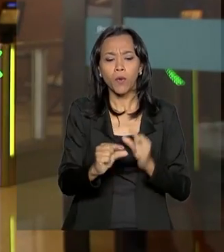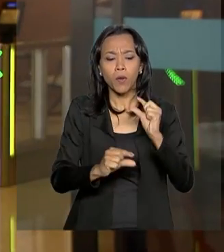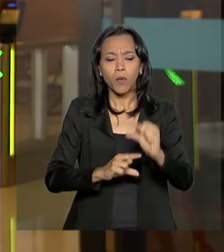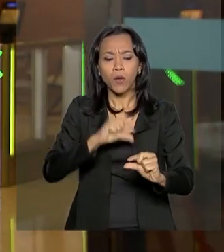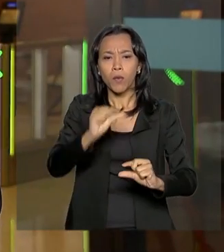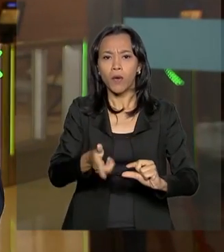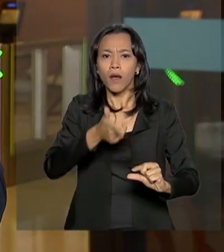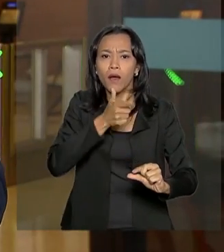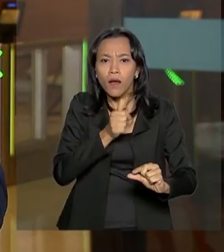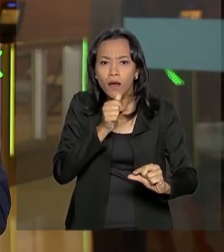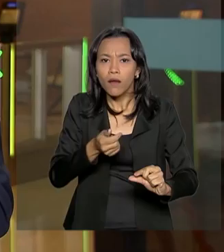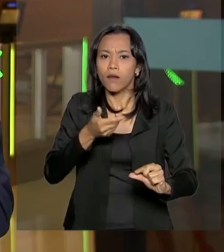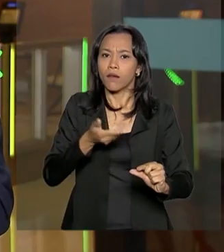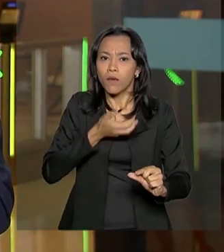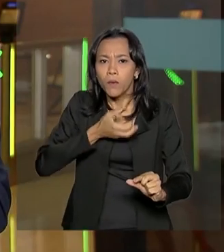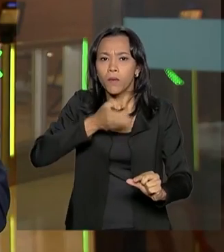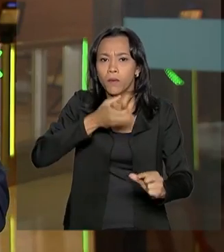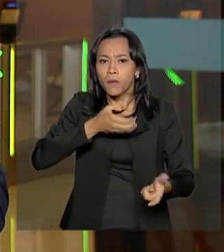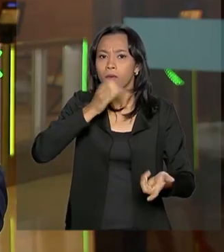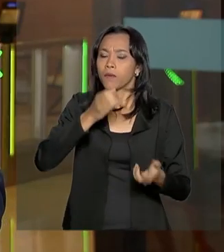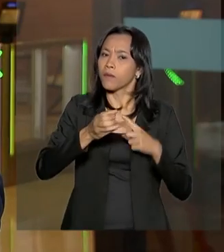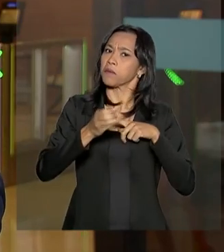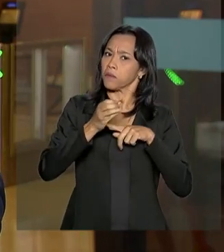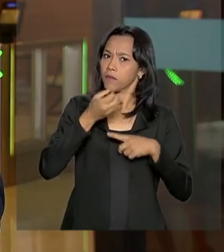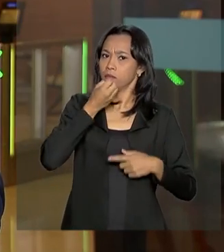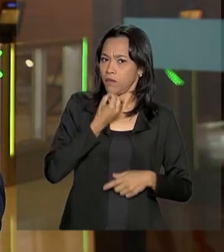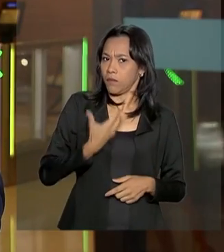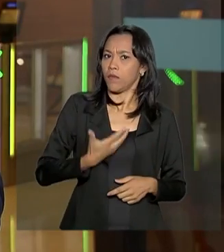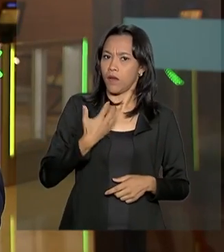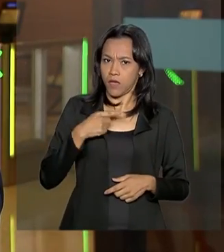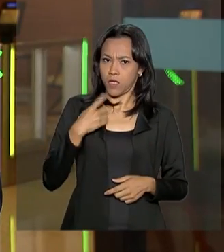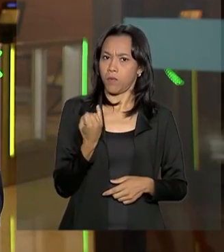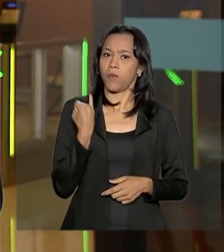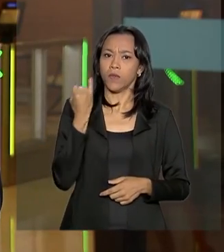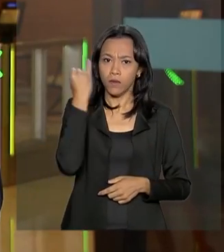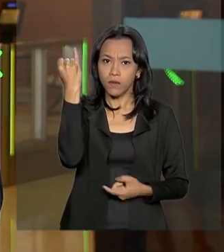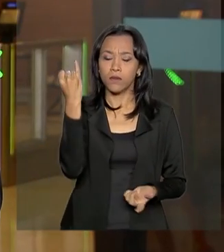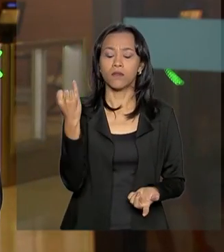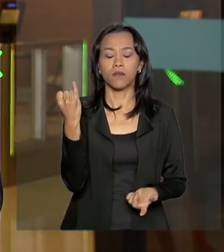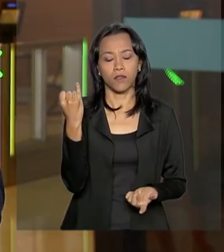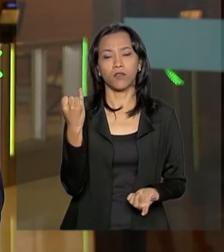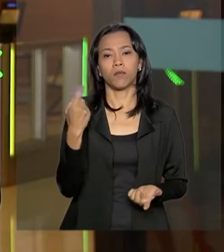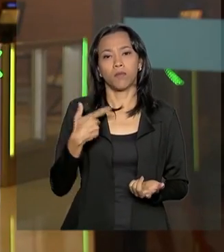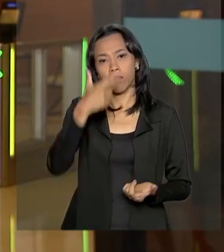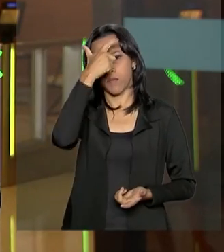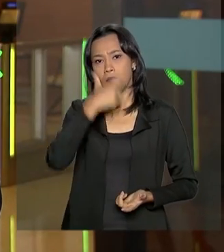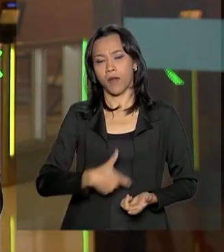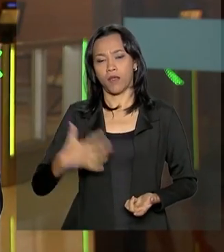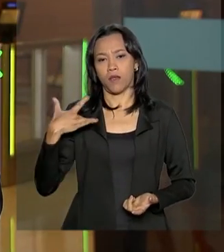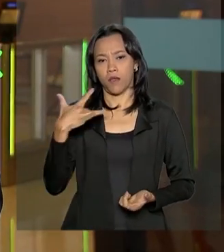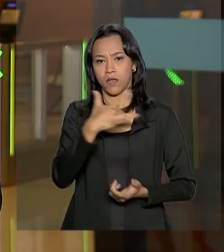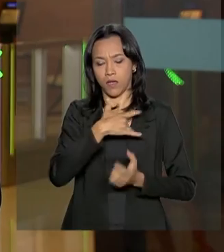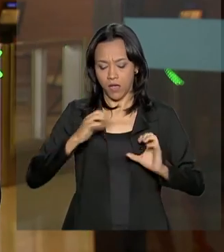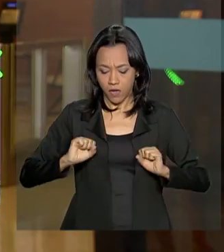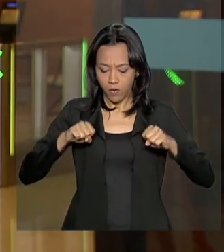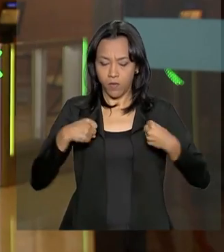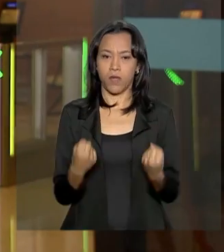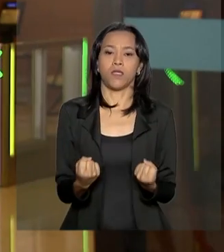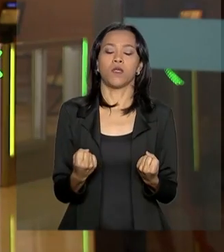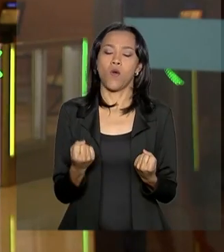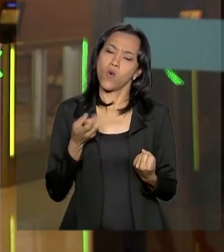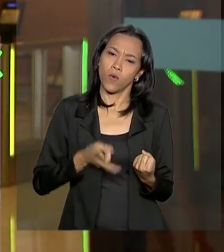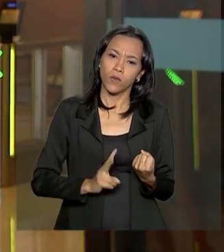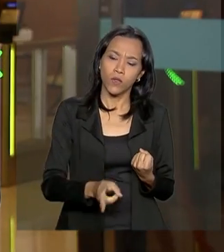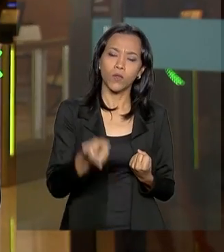líquidos, principalmente água, o que é considerado muito importante para a recuperação dele. Ele segue fazendo